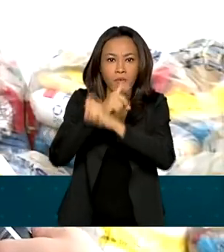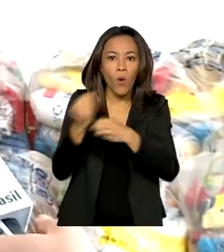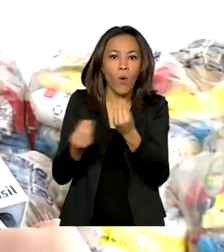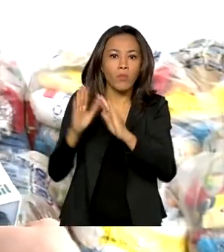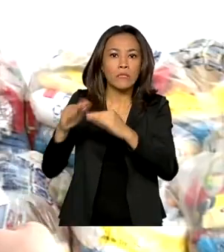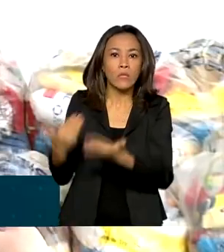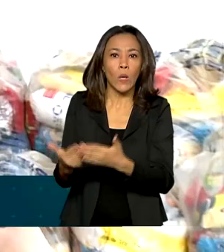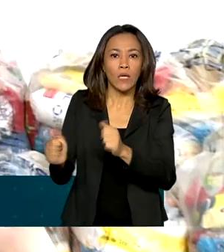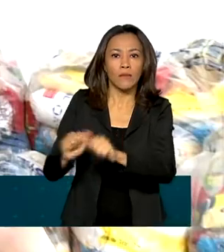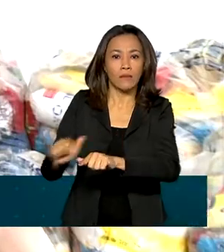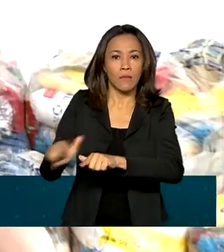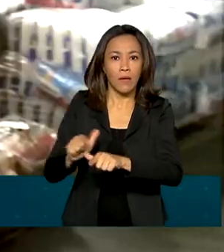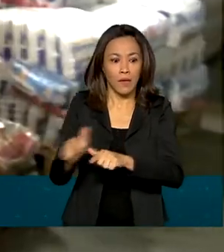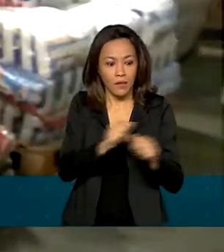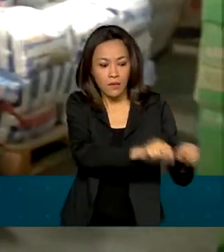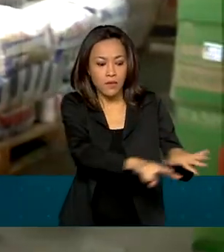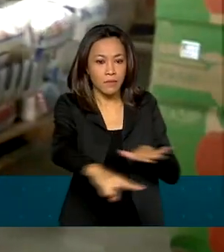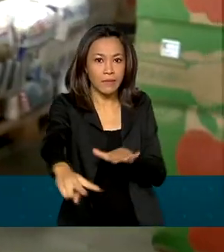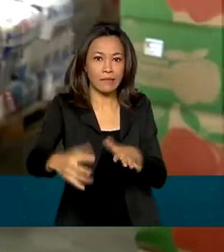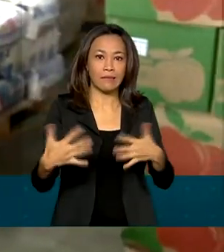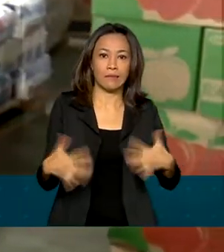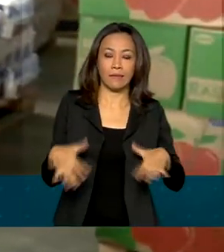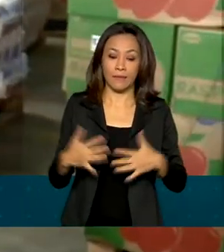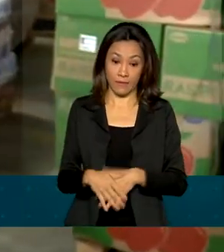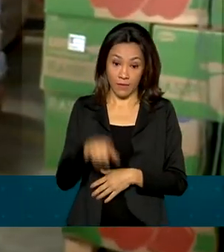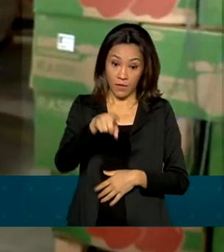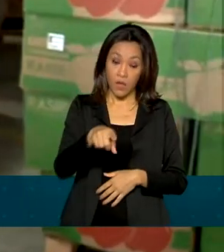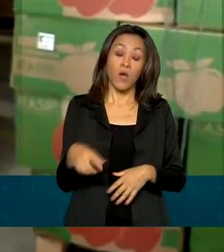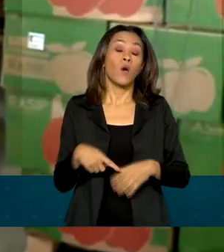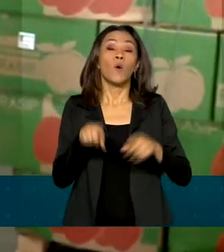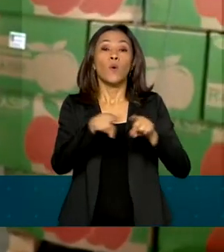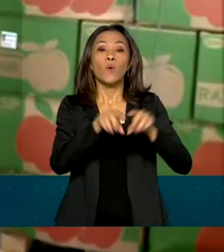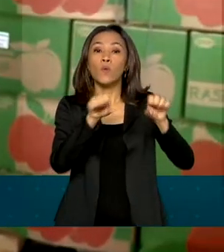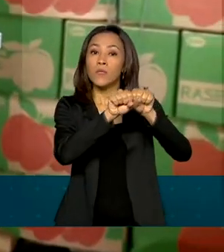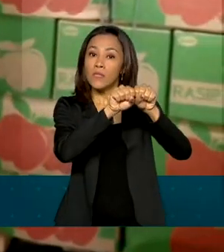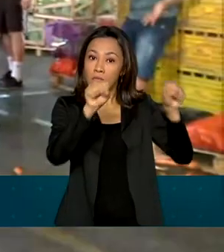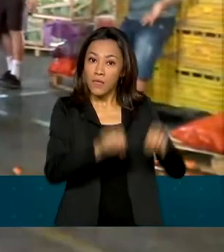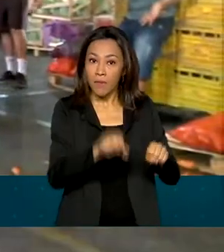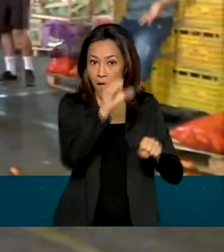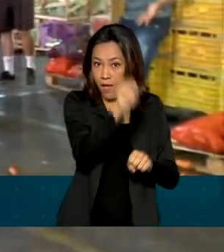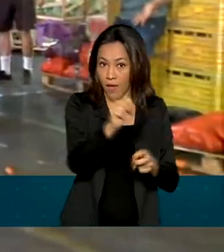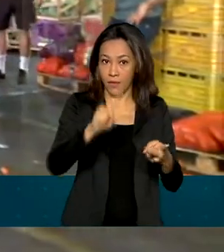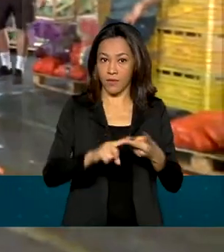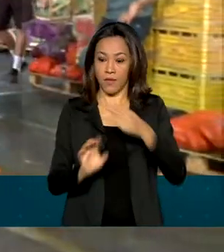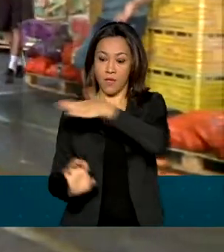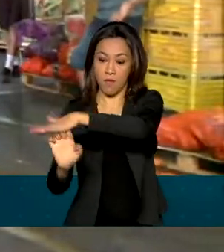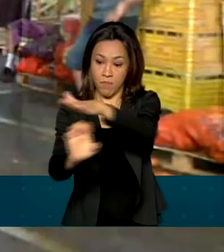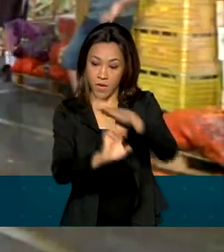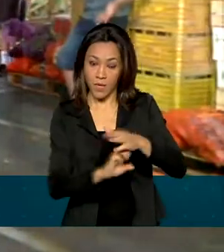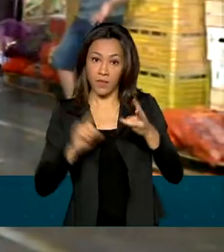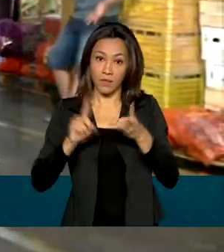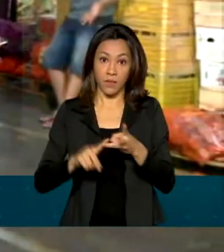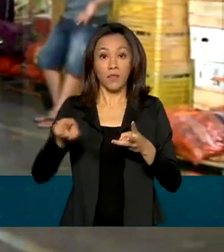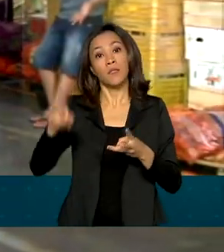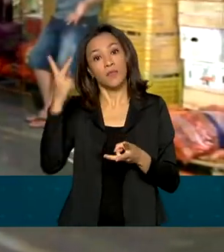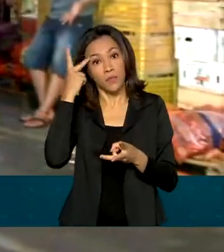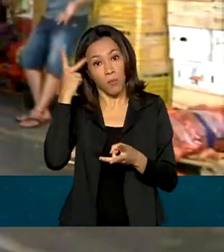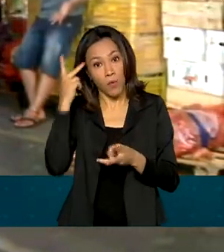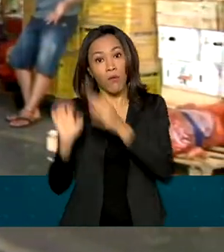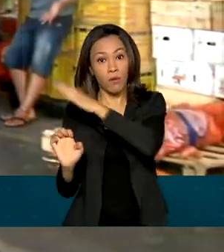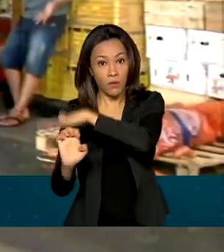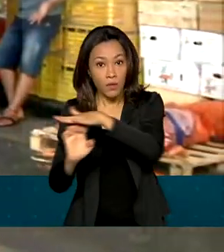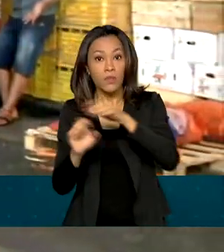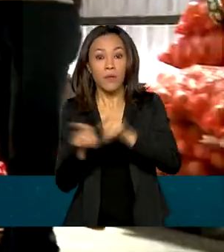semana. Só no final de semana. O Sistema S, a CEA GESP, empresários e comerciantes de São Paulo já